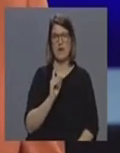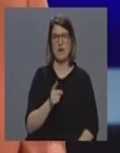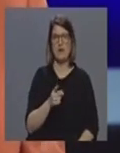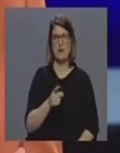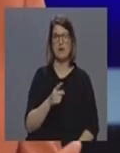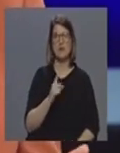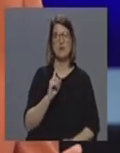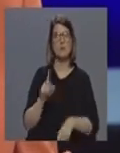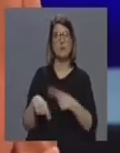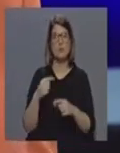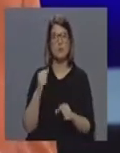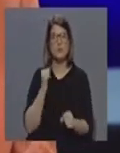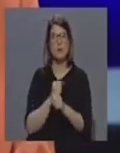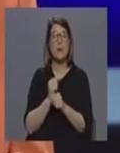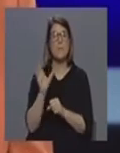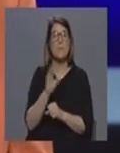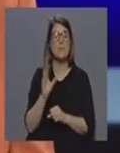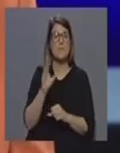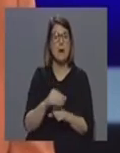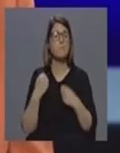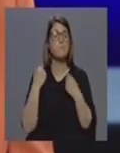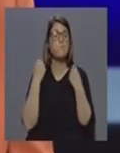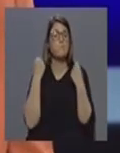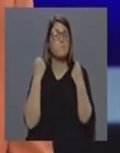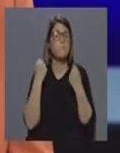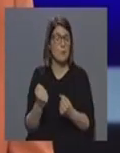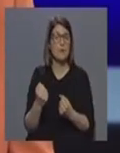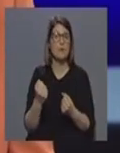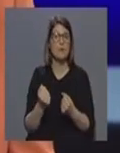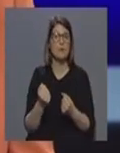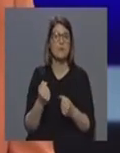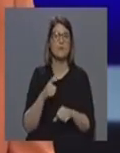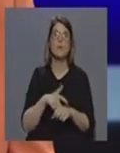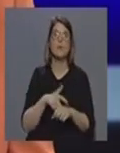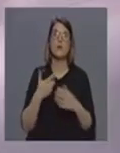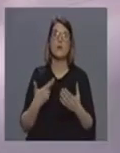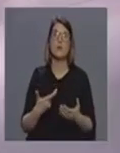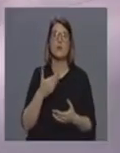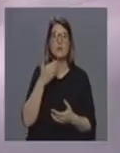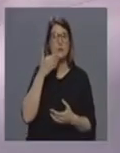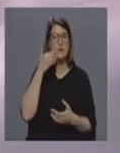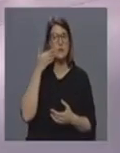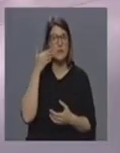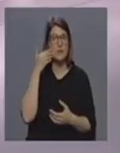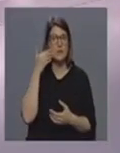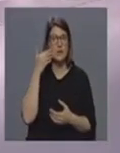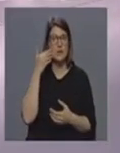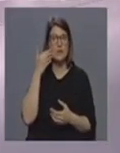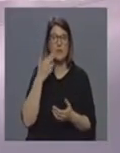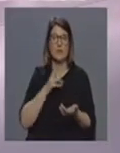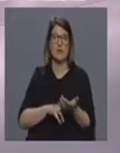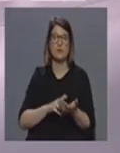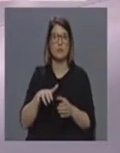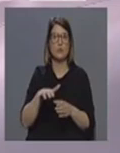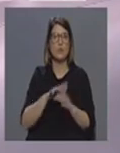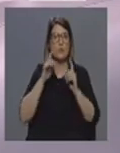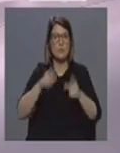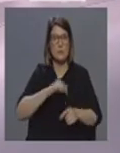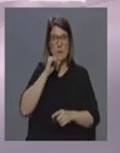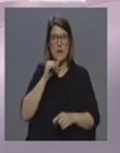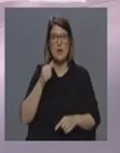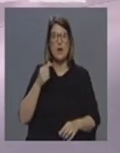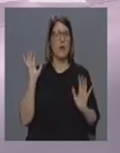em que não vamos conseguir trabalhar mais e é preciso também E neste momento ainda estamos numa fase muito precoce ou seja, ainda nem começou no fundo o surto Mas também ainda não estamos